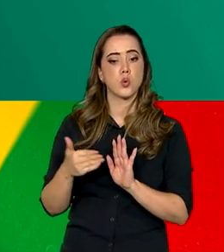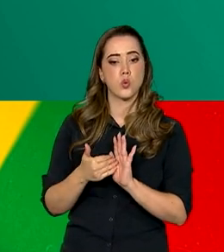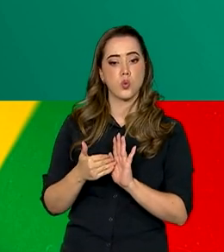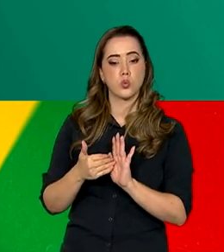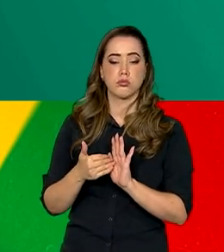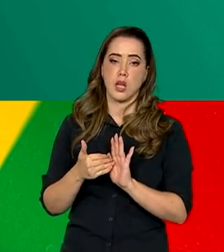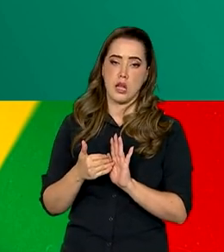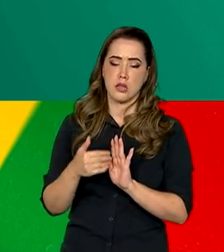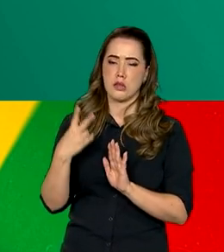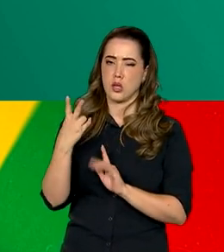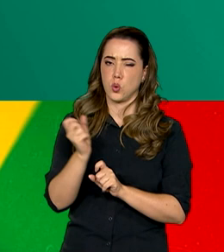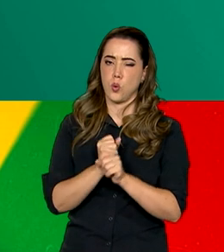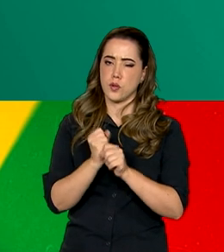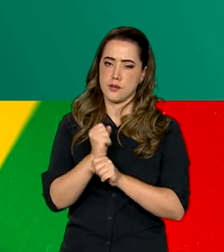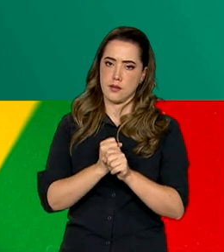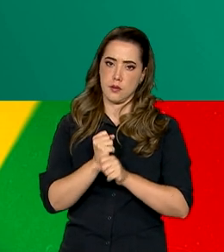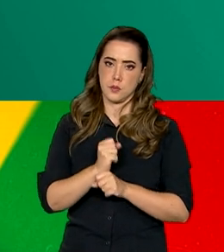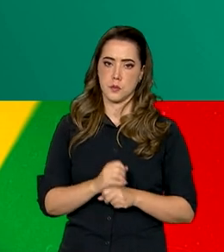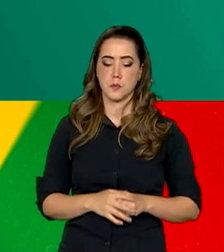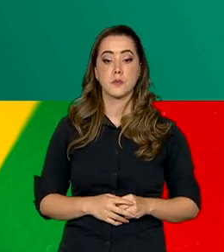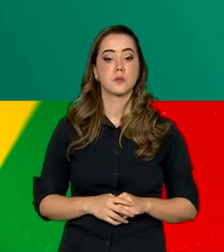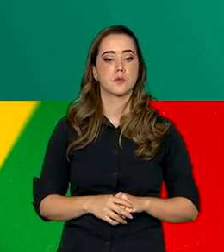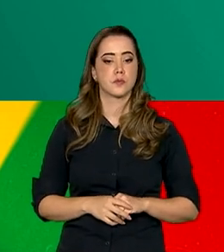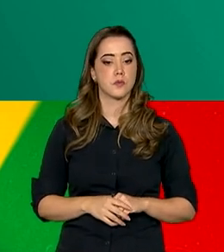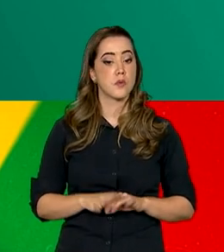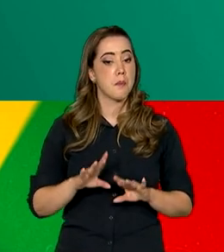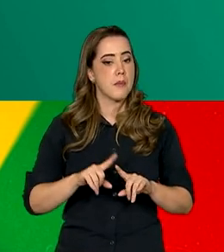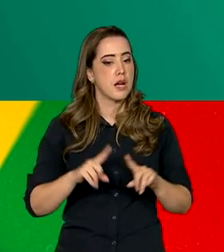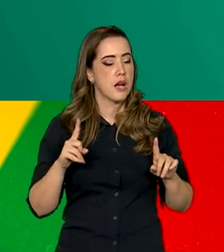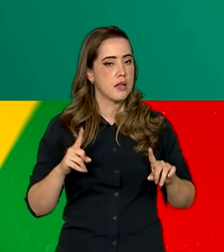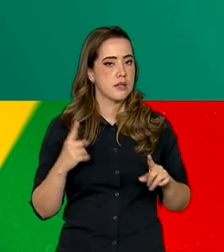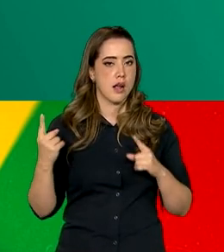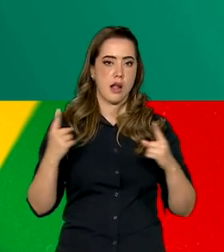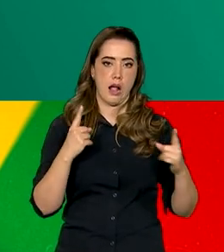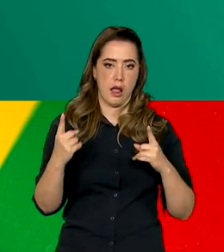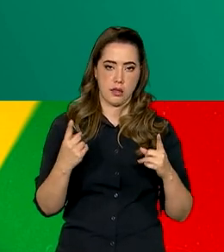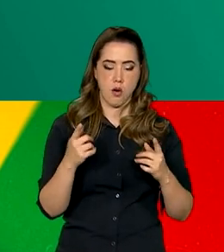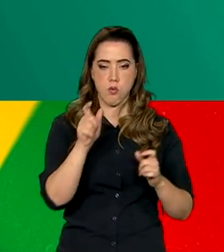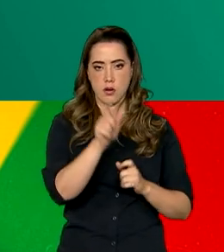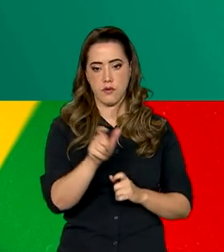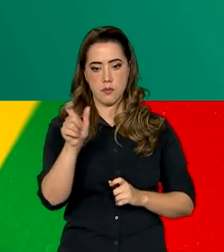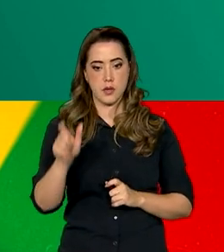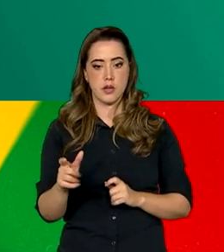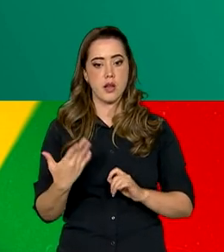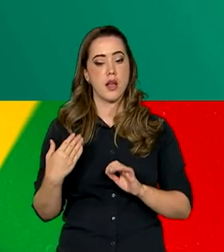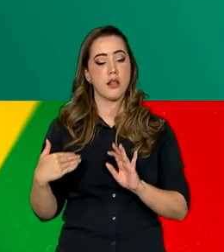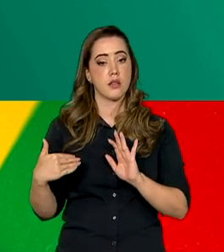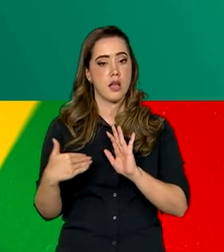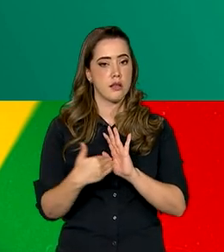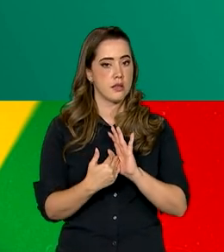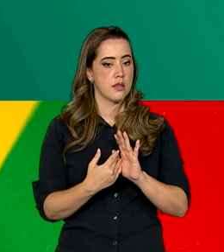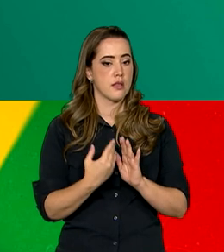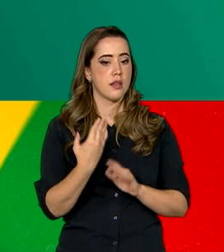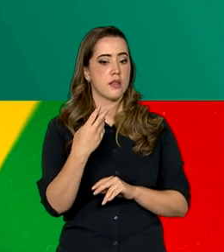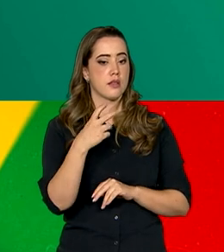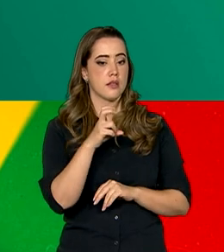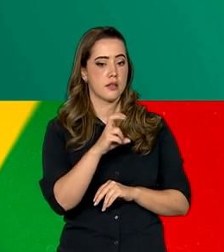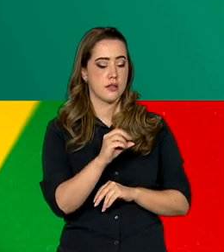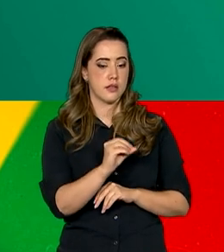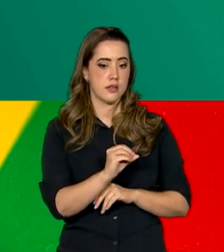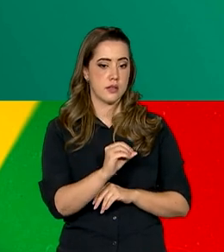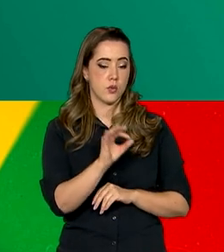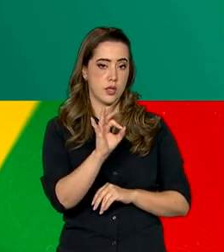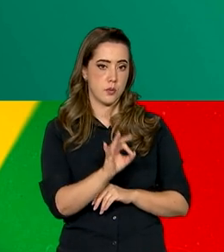que teriam direito, por até dois anos, desde que cada integrante receba o equivalente até